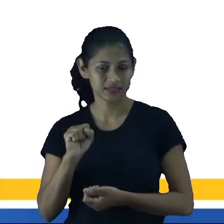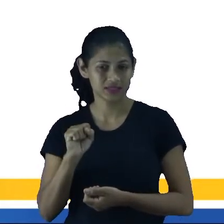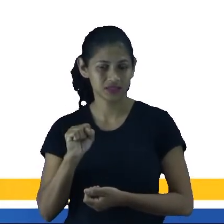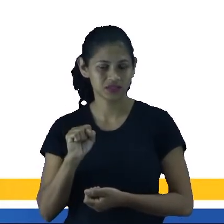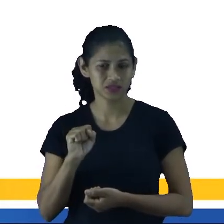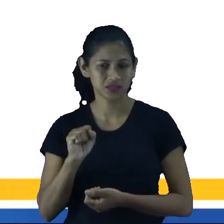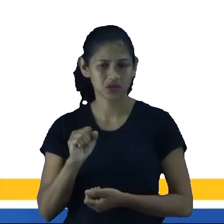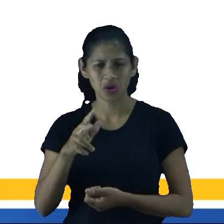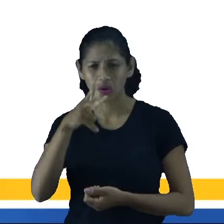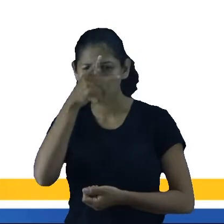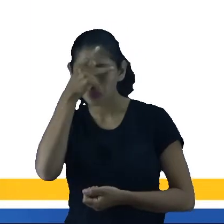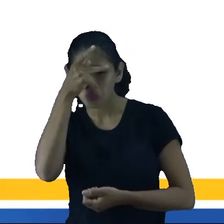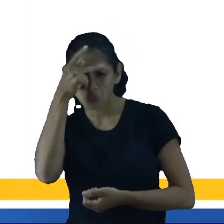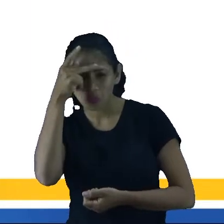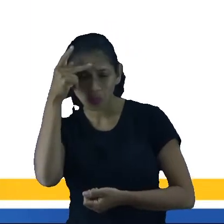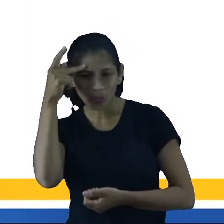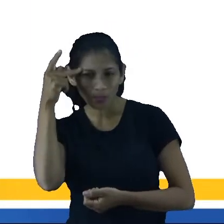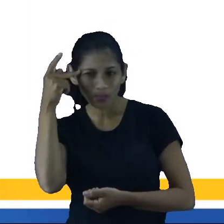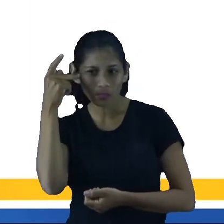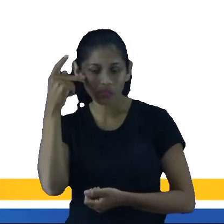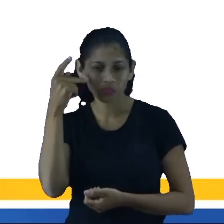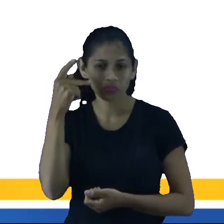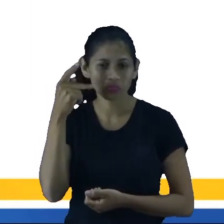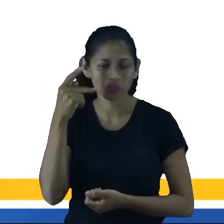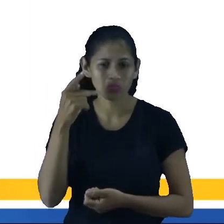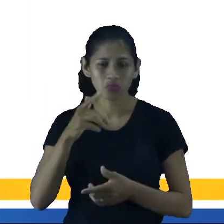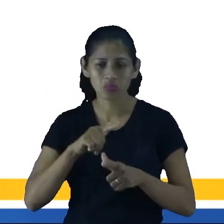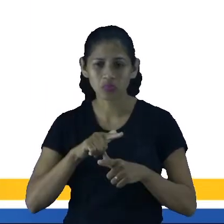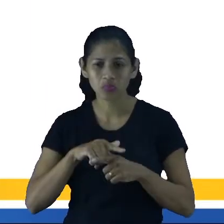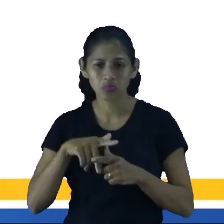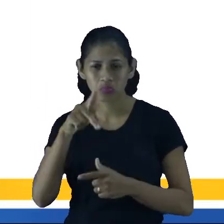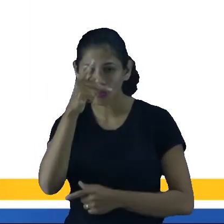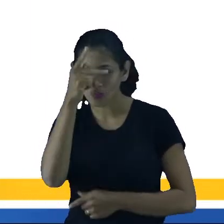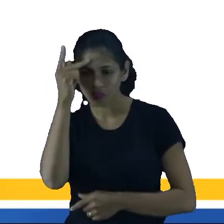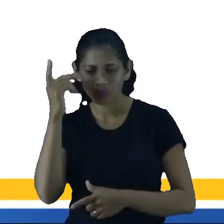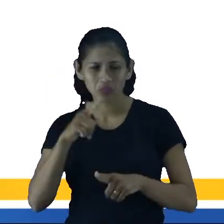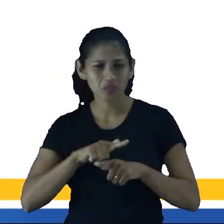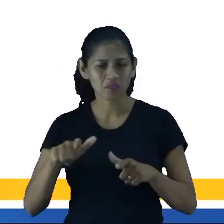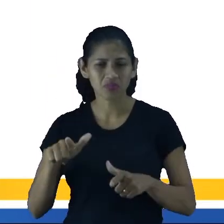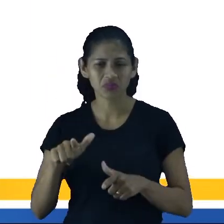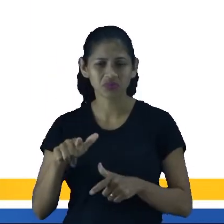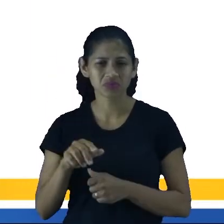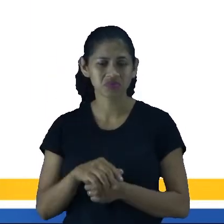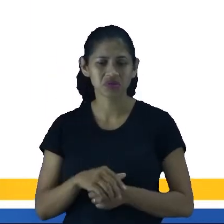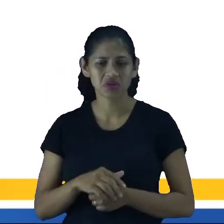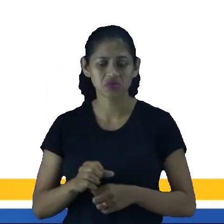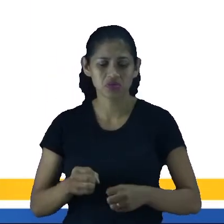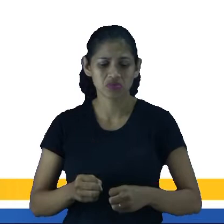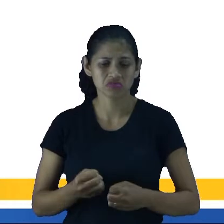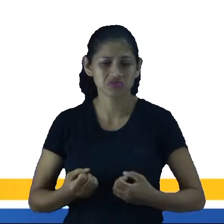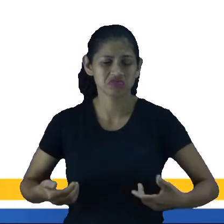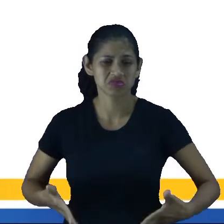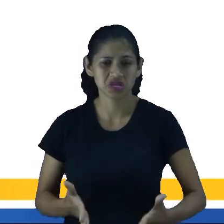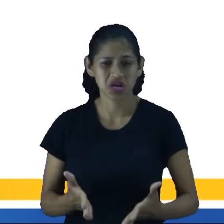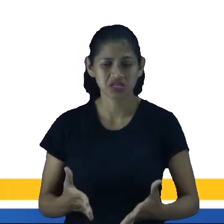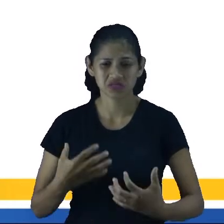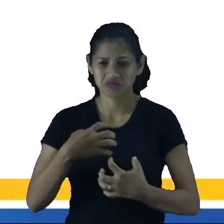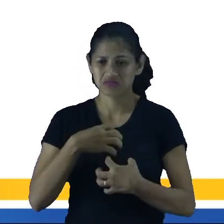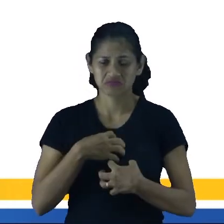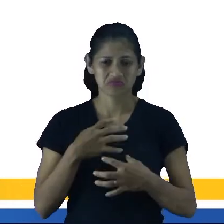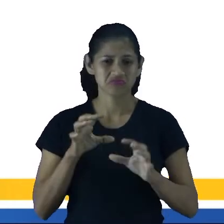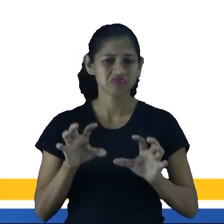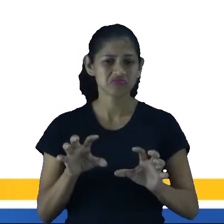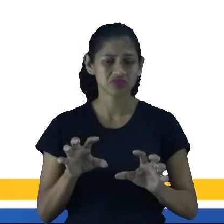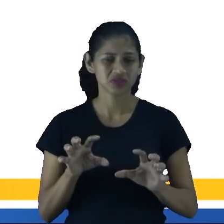é bom, ninguém é mal, né? Ninguém nasce com esse comportamento. É pessoa boa ou pessoa mal. É o quê? São